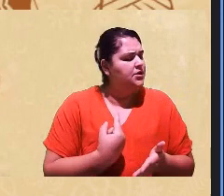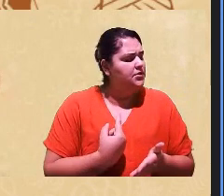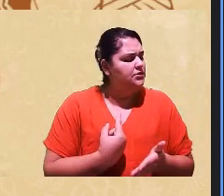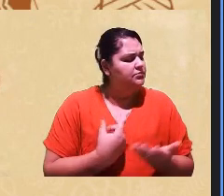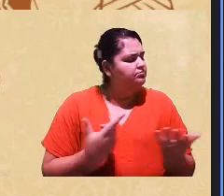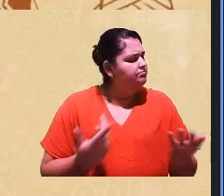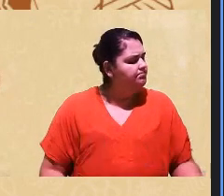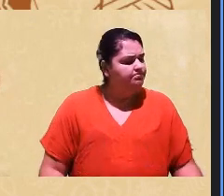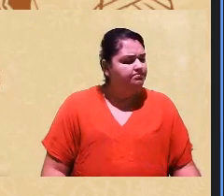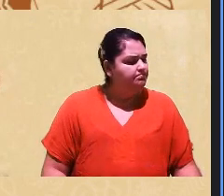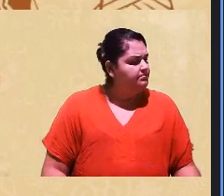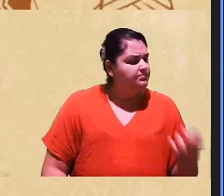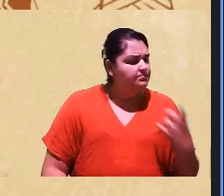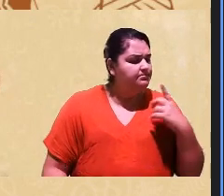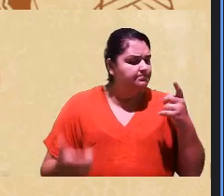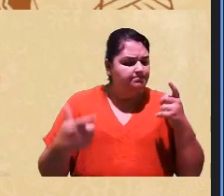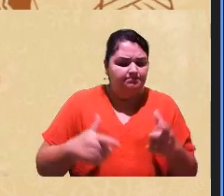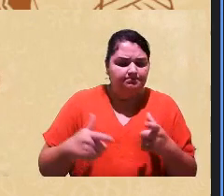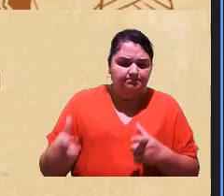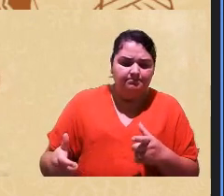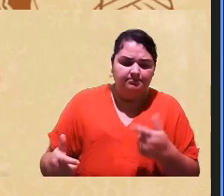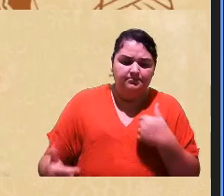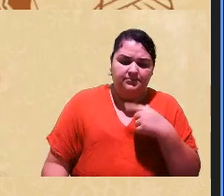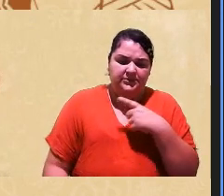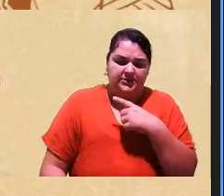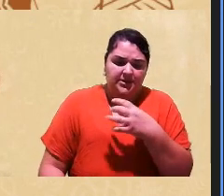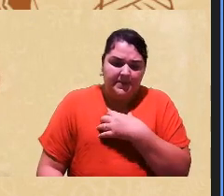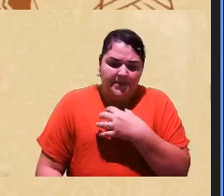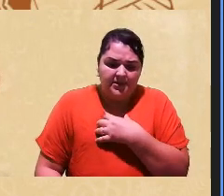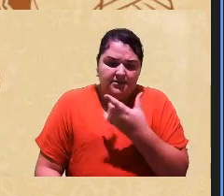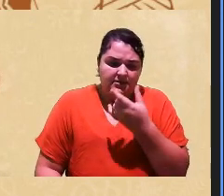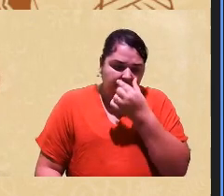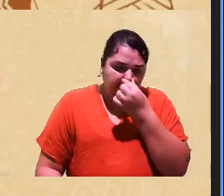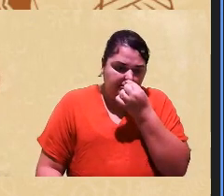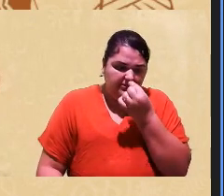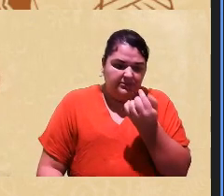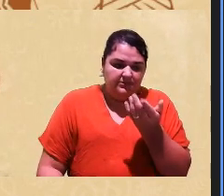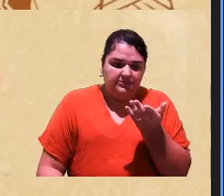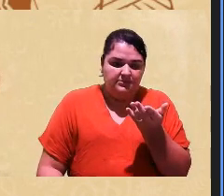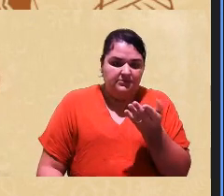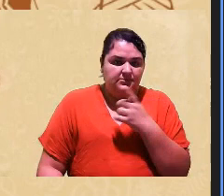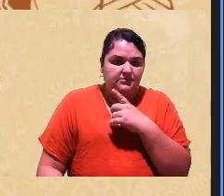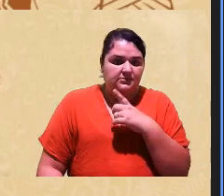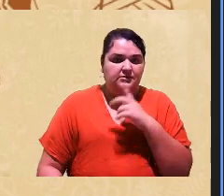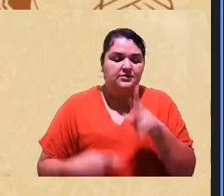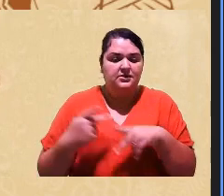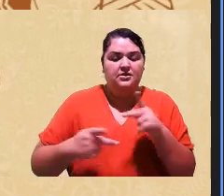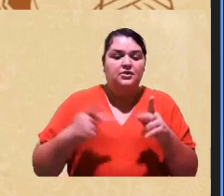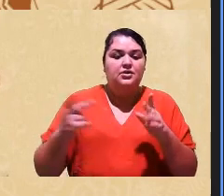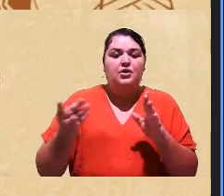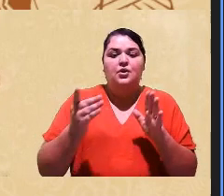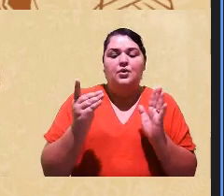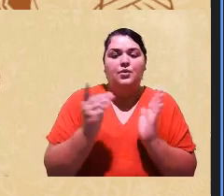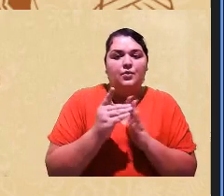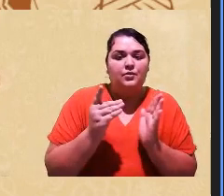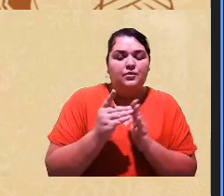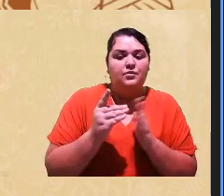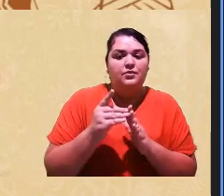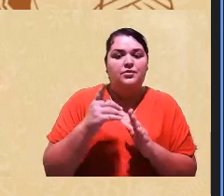instituição eu tô eu tô na Bahia é população indígena de 32